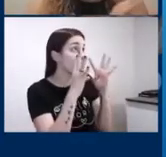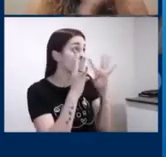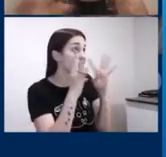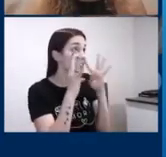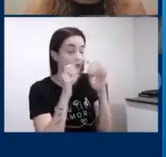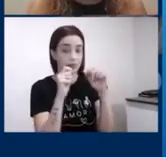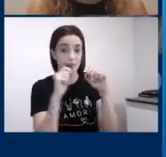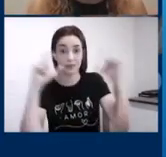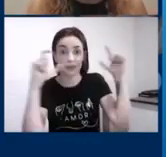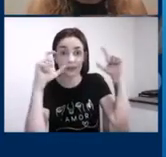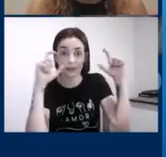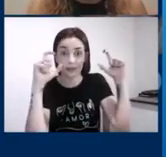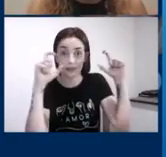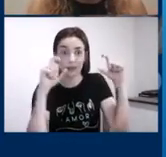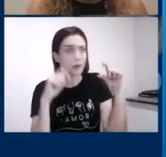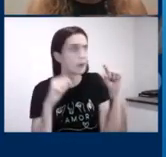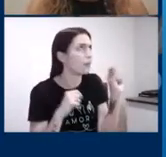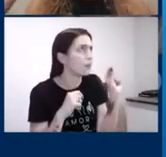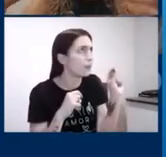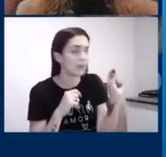nossa durante a vida toda.